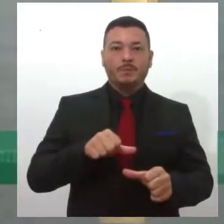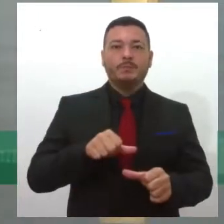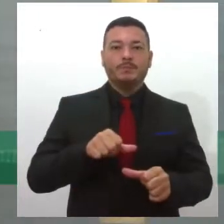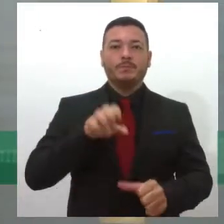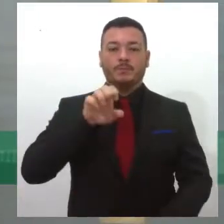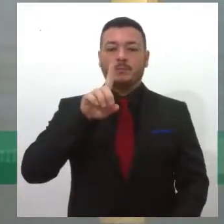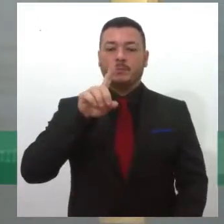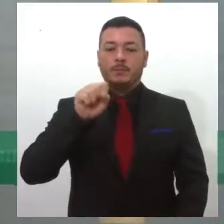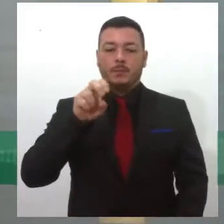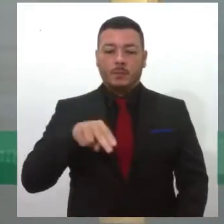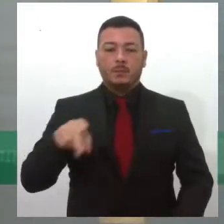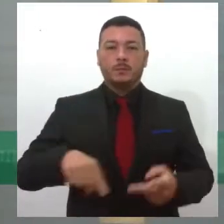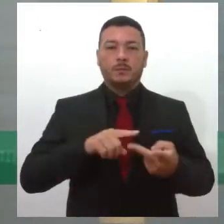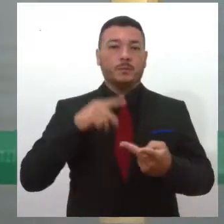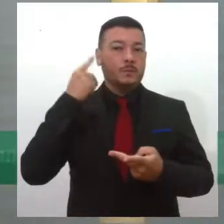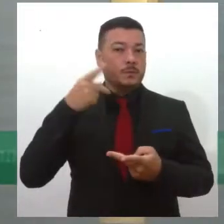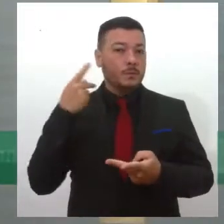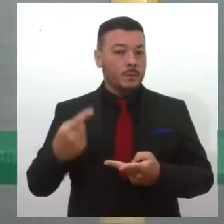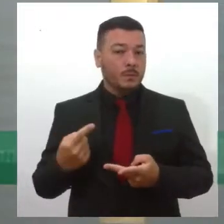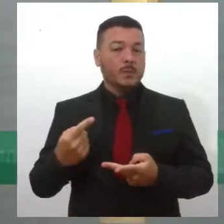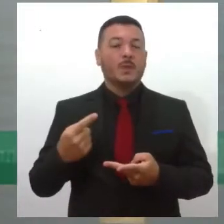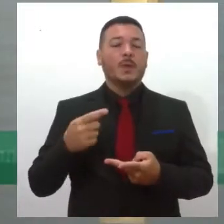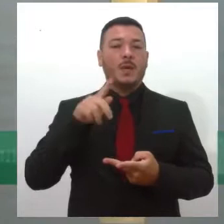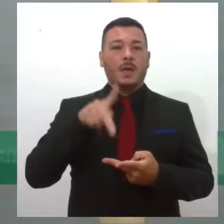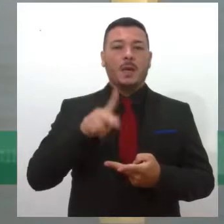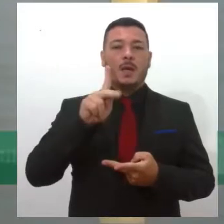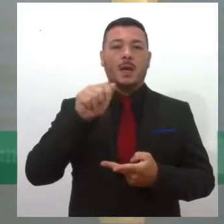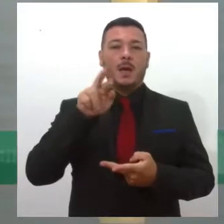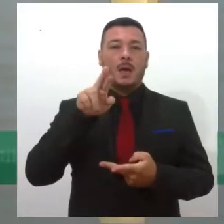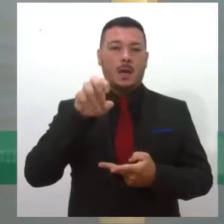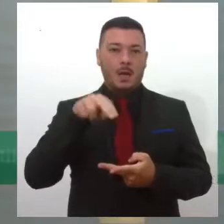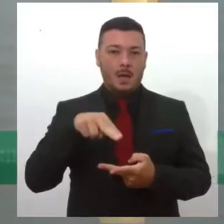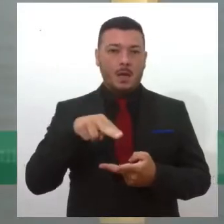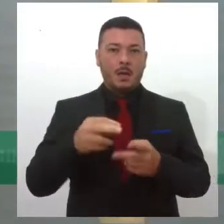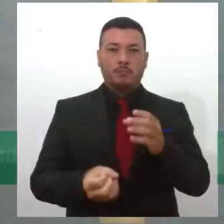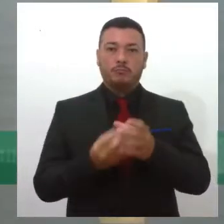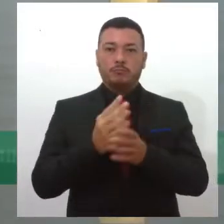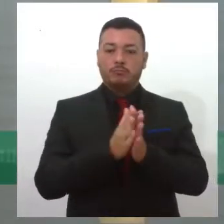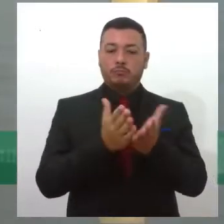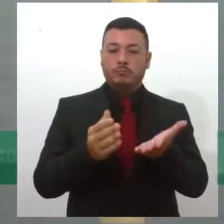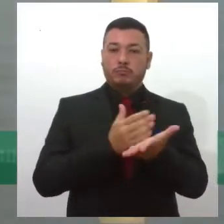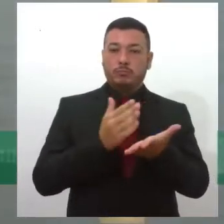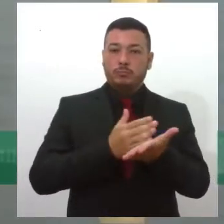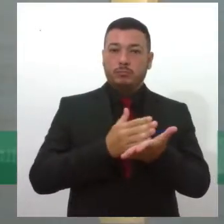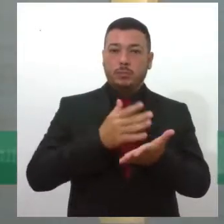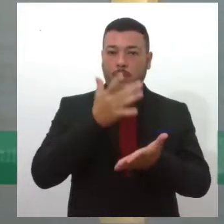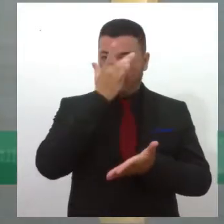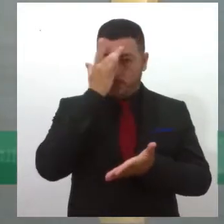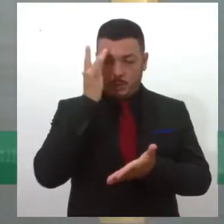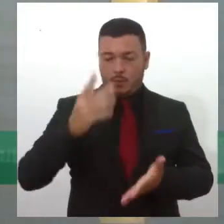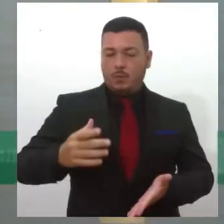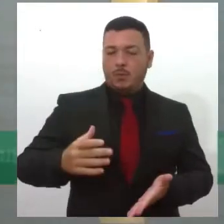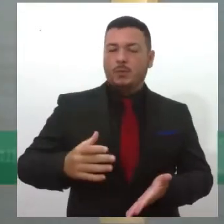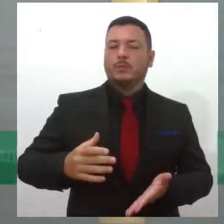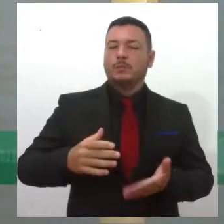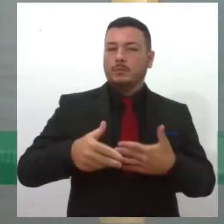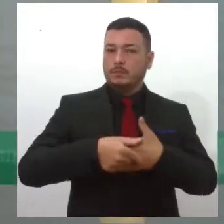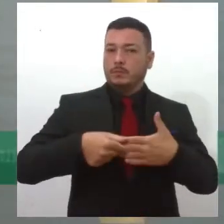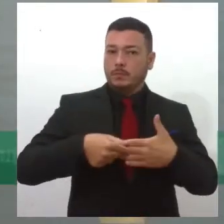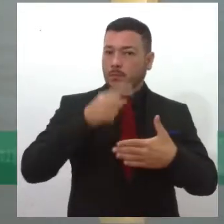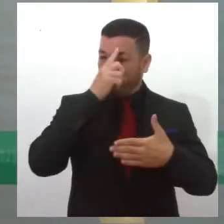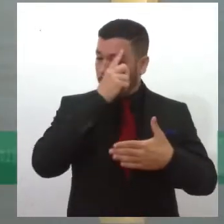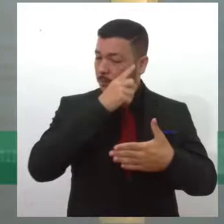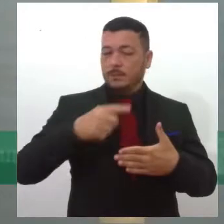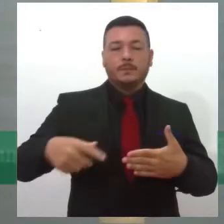também a advogada Karen Machado, autora do livro Pessoa Transplantada, a necessidade de criação do